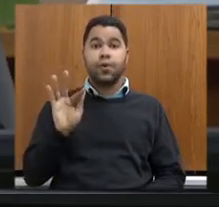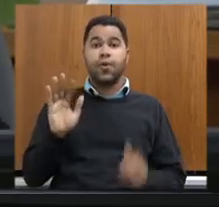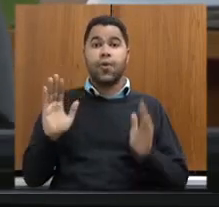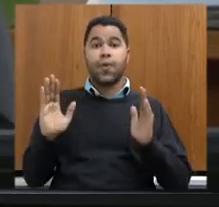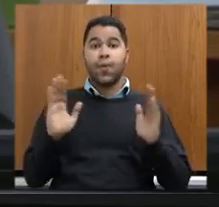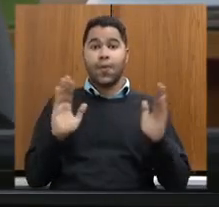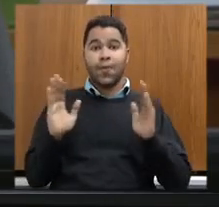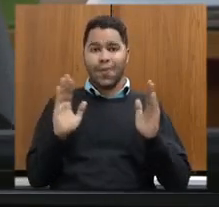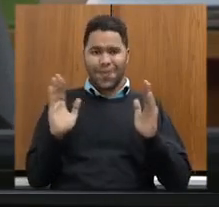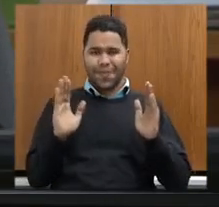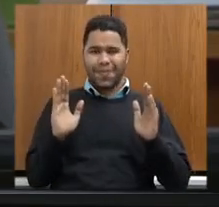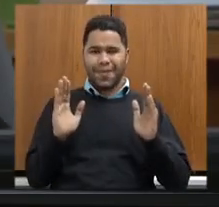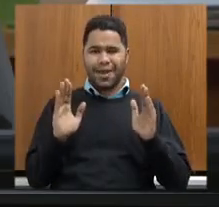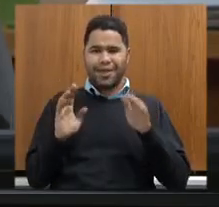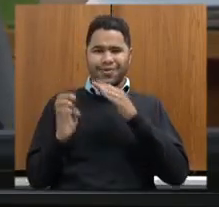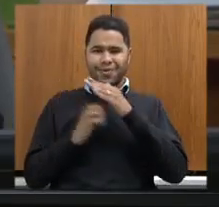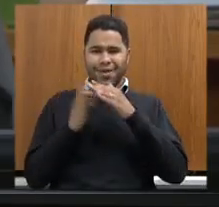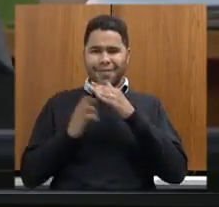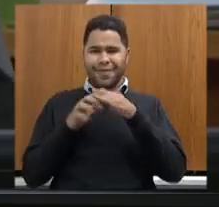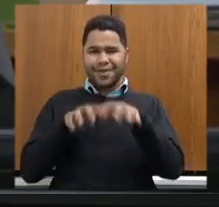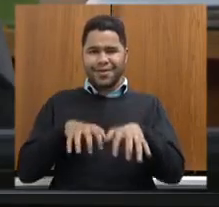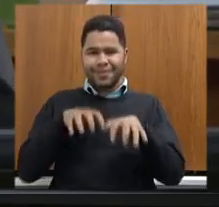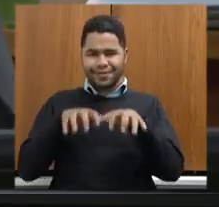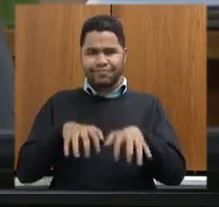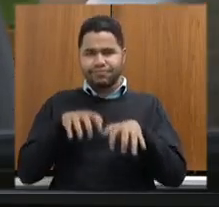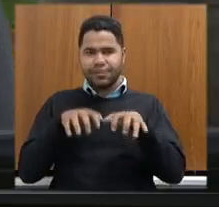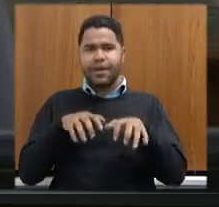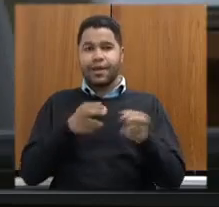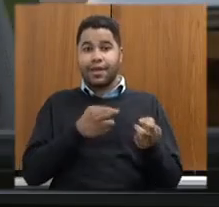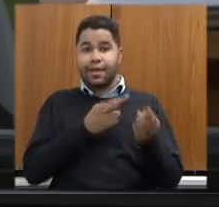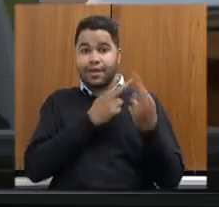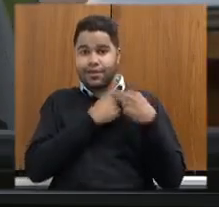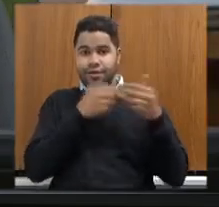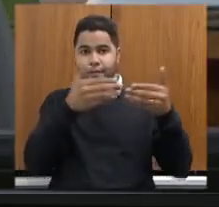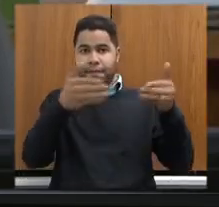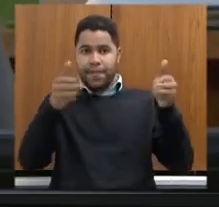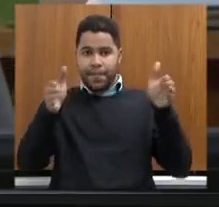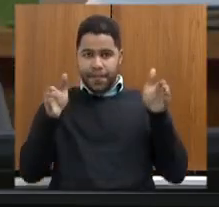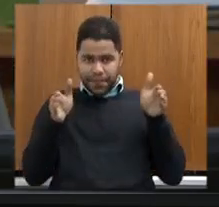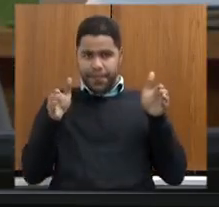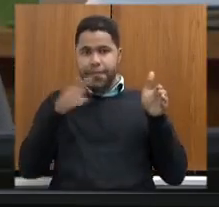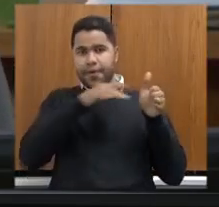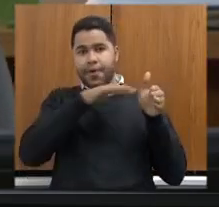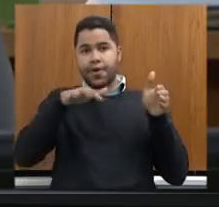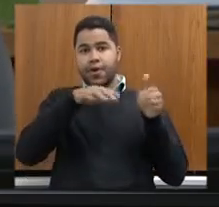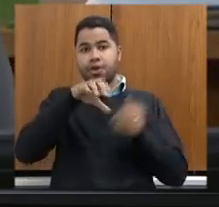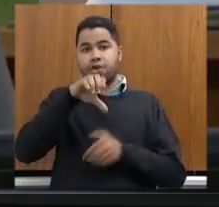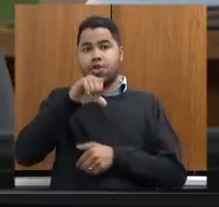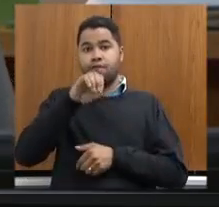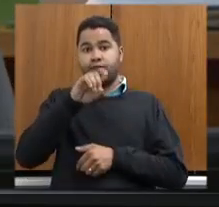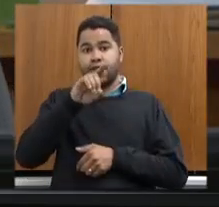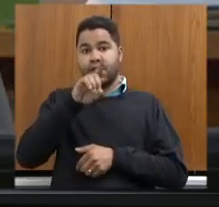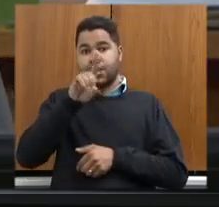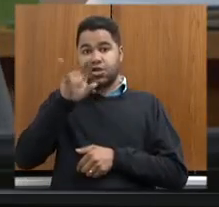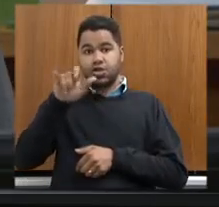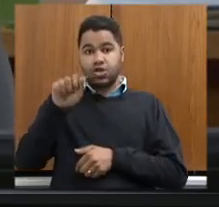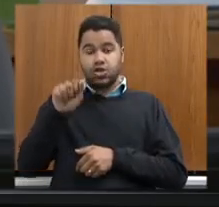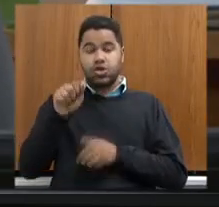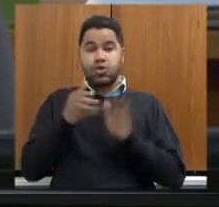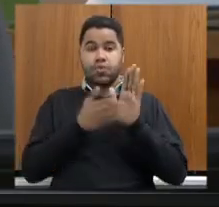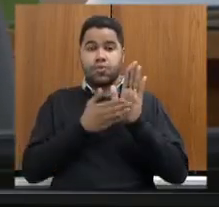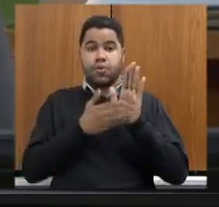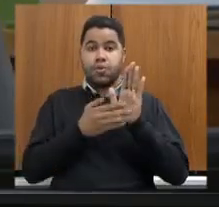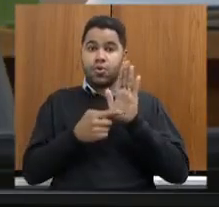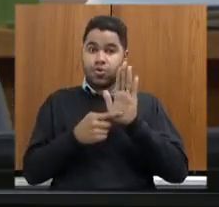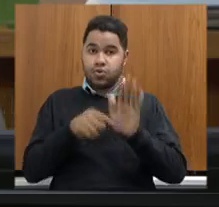para as empresas responsáveis pelas barragens de rejeito de 90 dias para apresentar uma proposta de